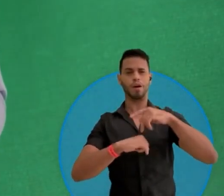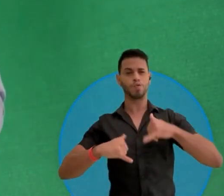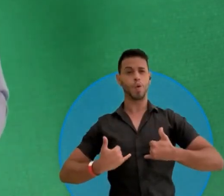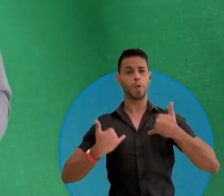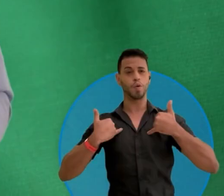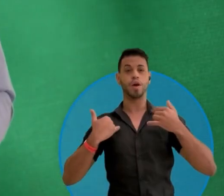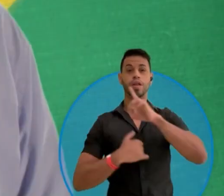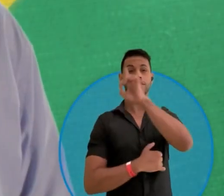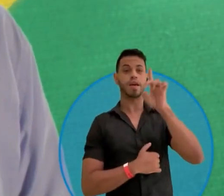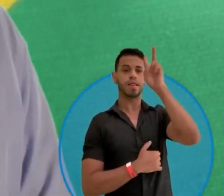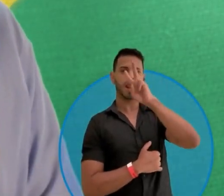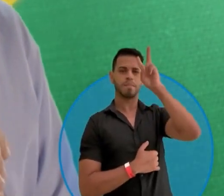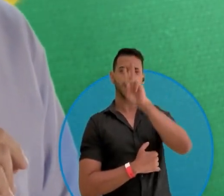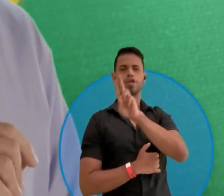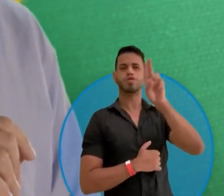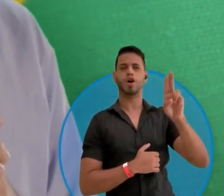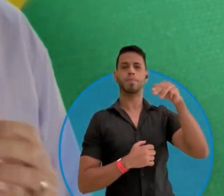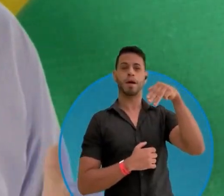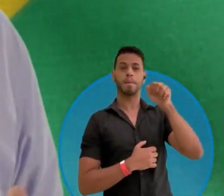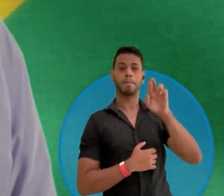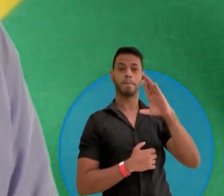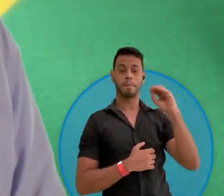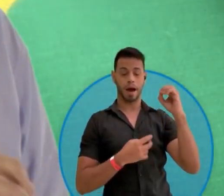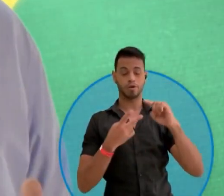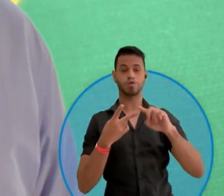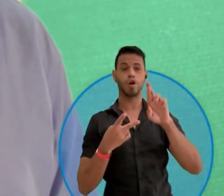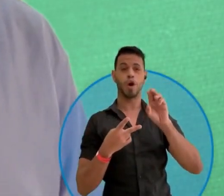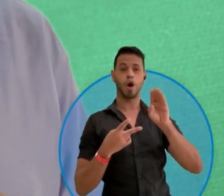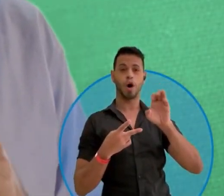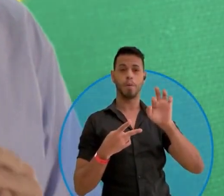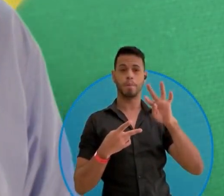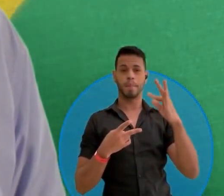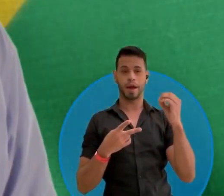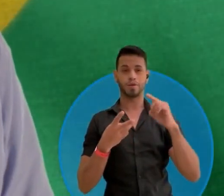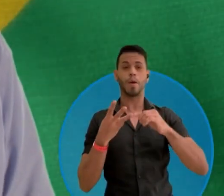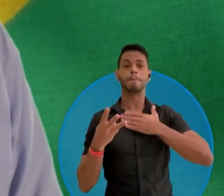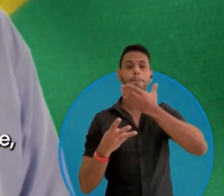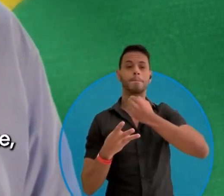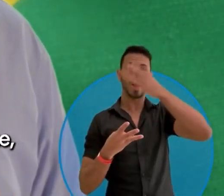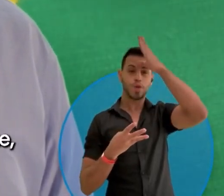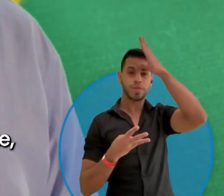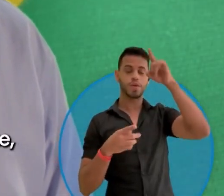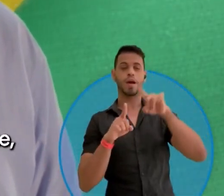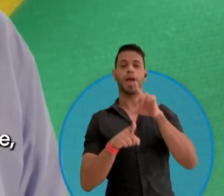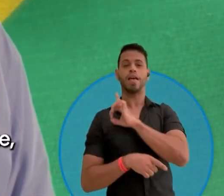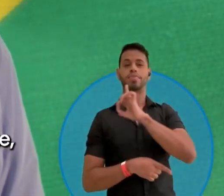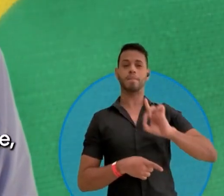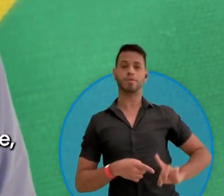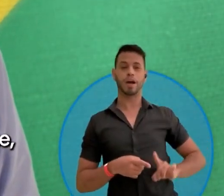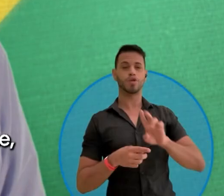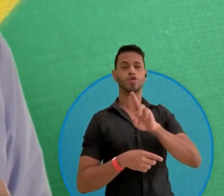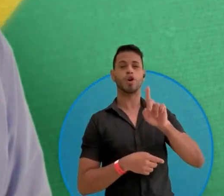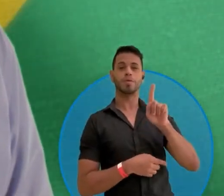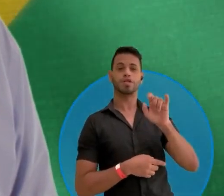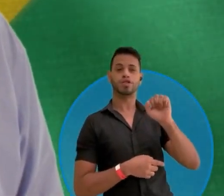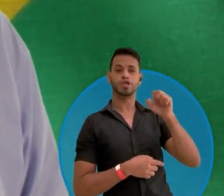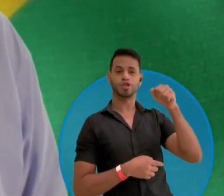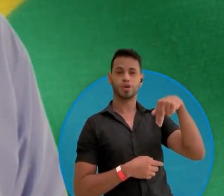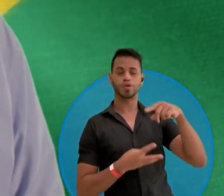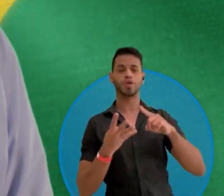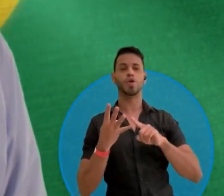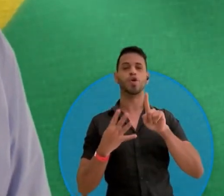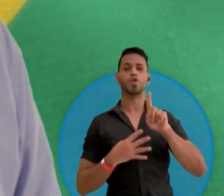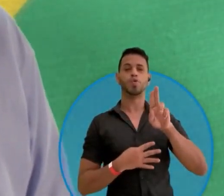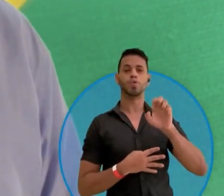com orgulho. É dia de lembrar nomes ilustres como Marco Maciel, Roberto Magalhães, meu tio que foi deputado constituinte, Gilson